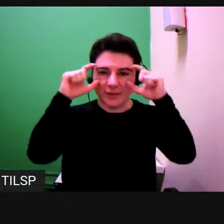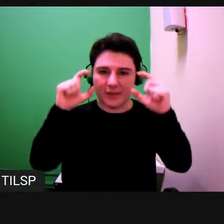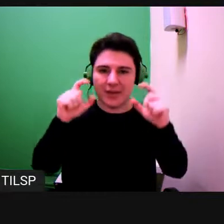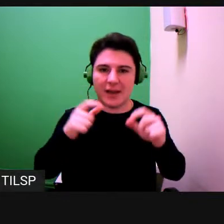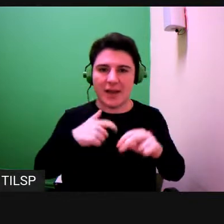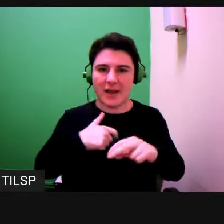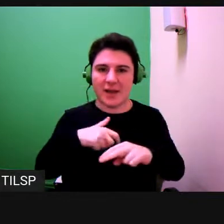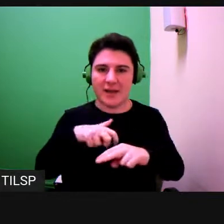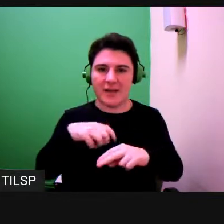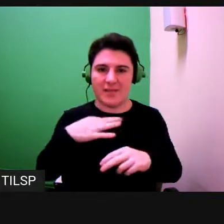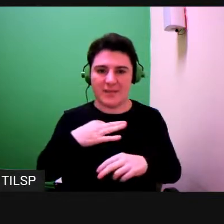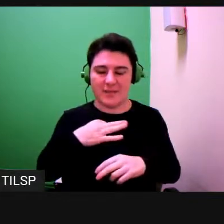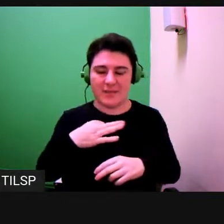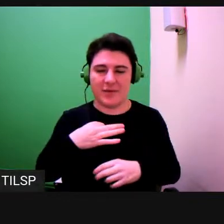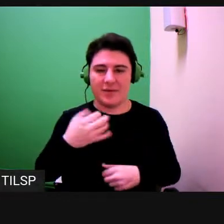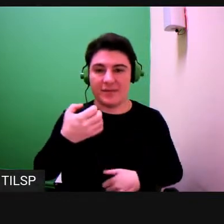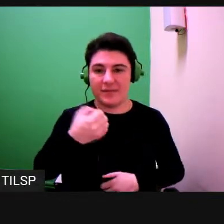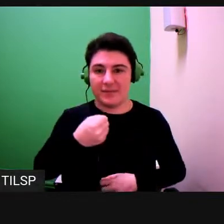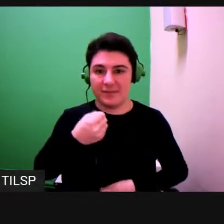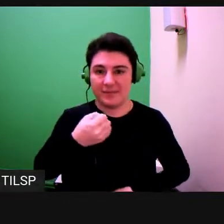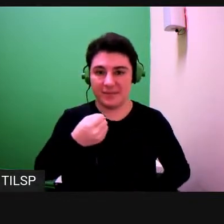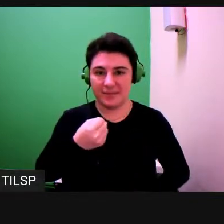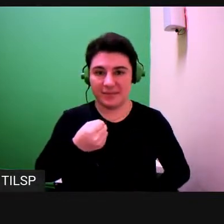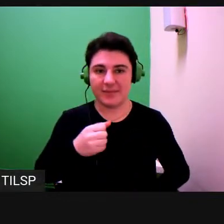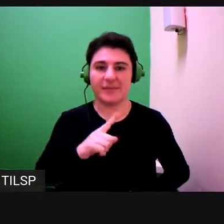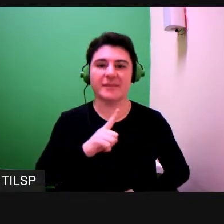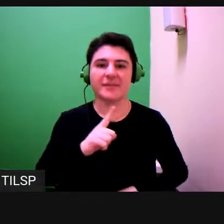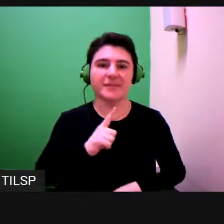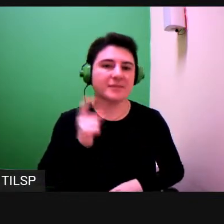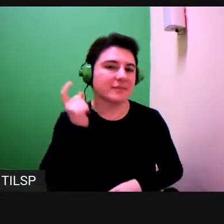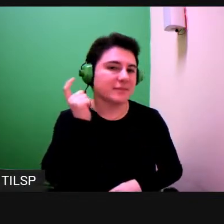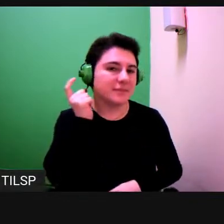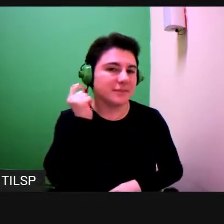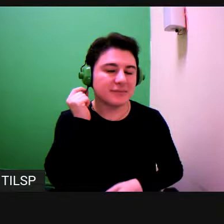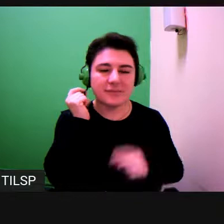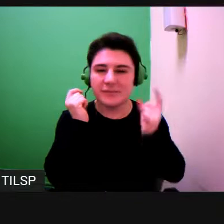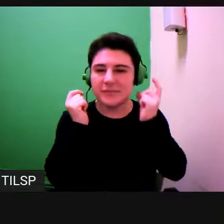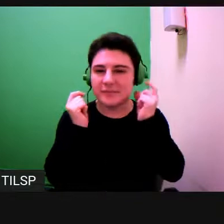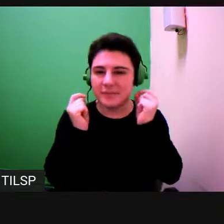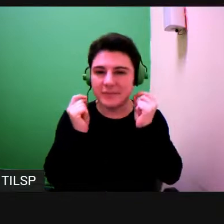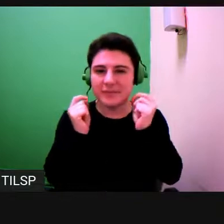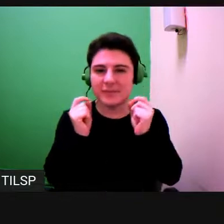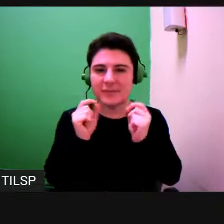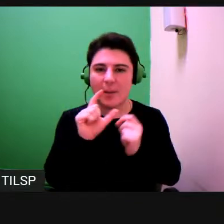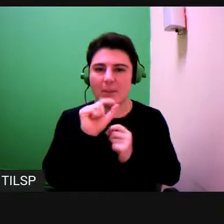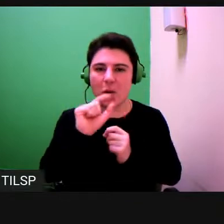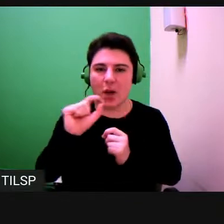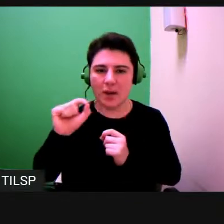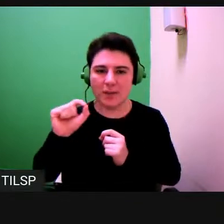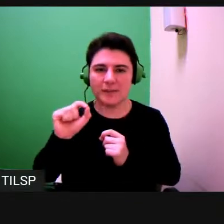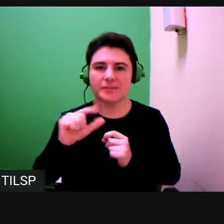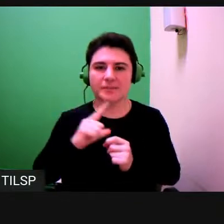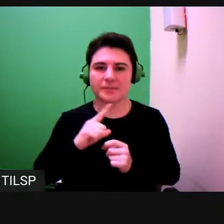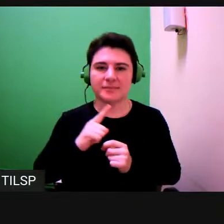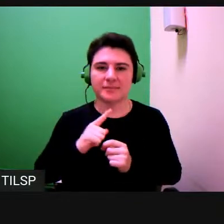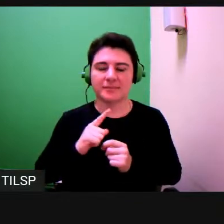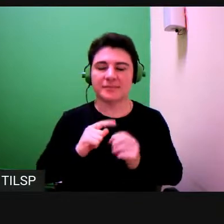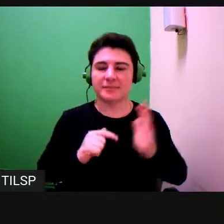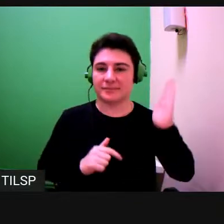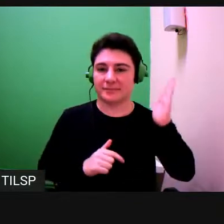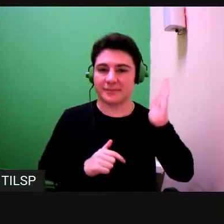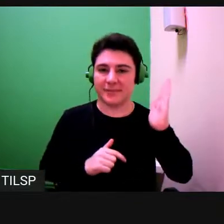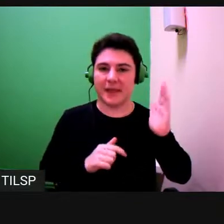tenho uma blusa branca, tenho uns brincos tipo perla. À minha esquerda vê-se parte de um